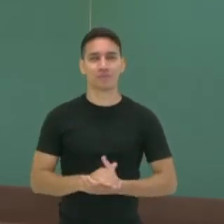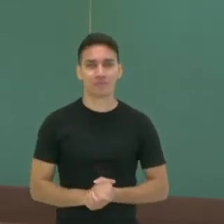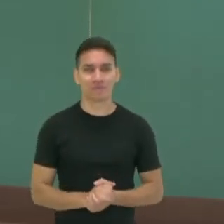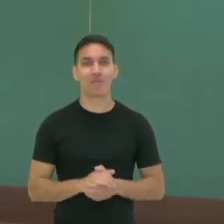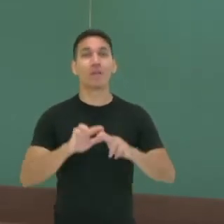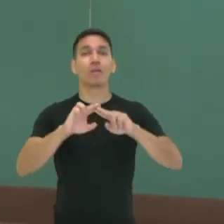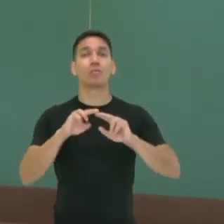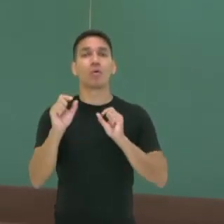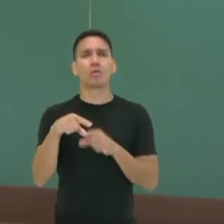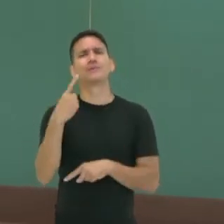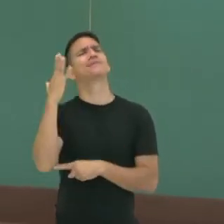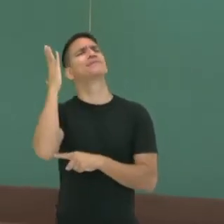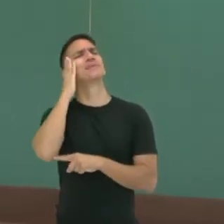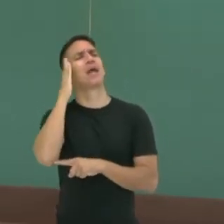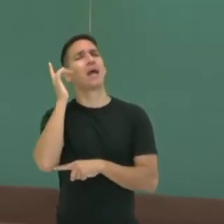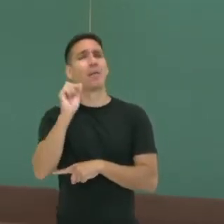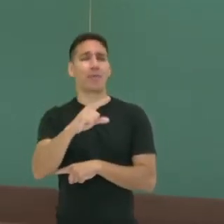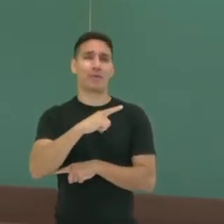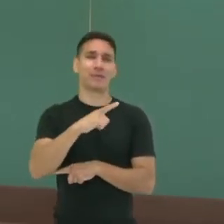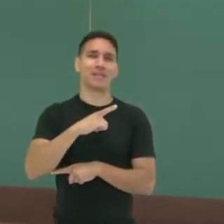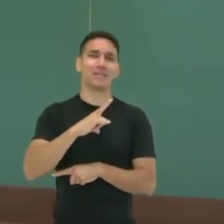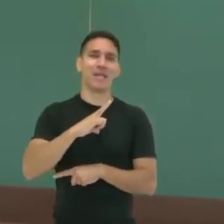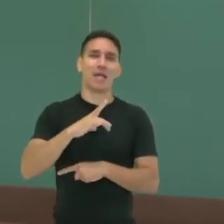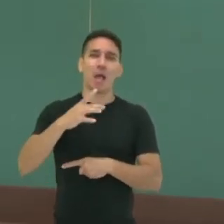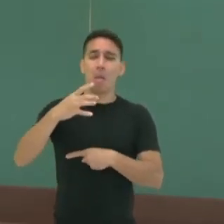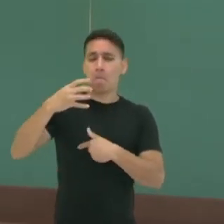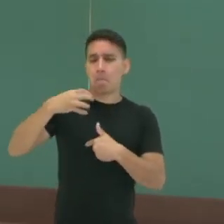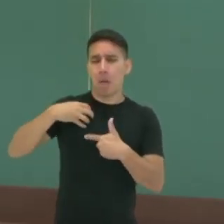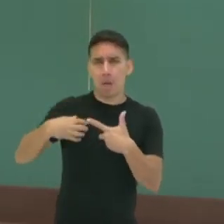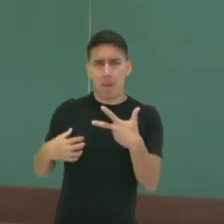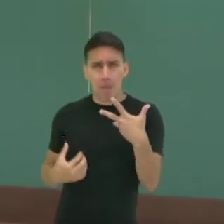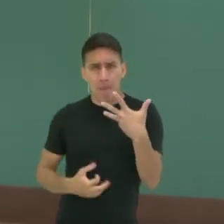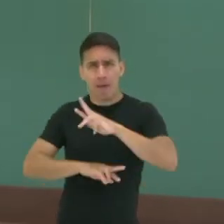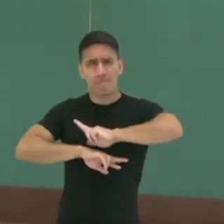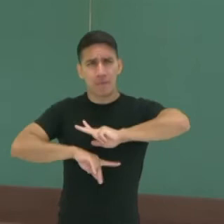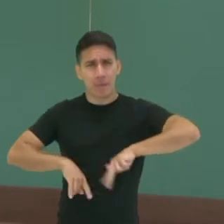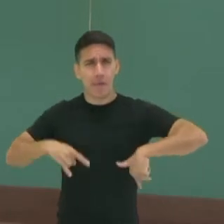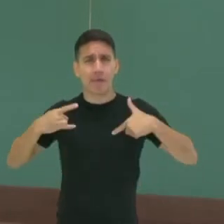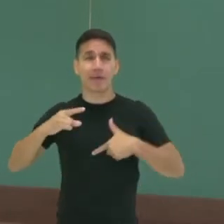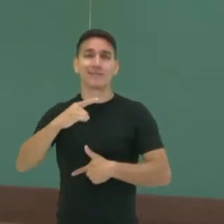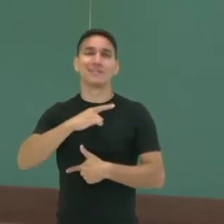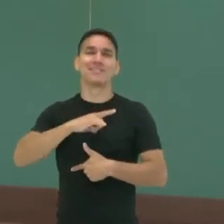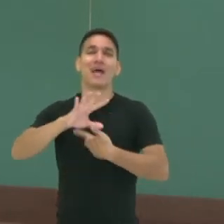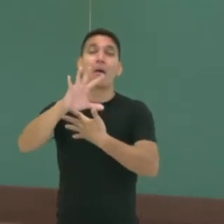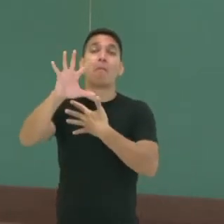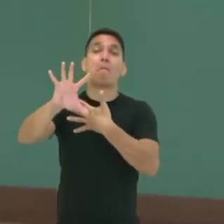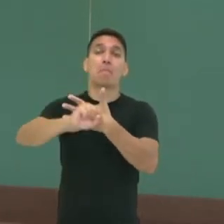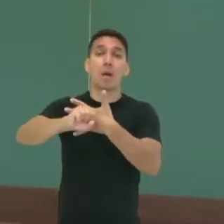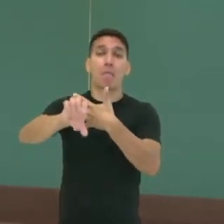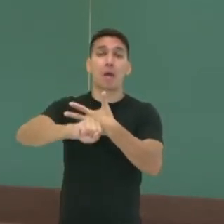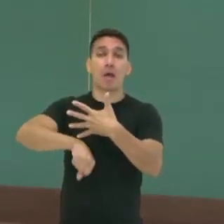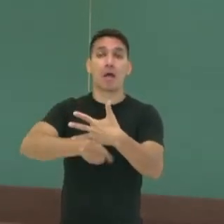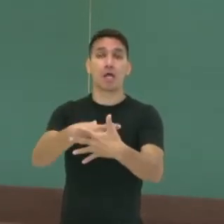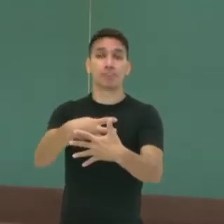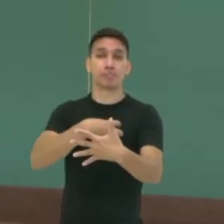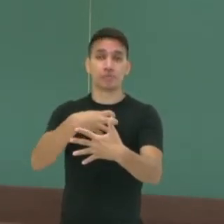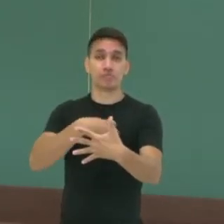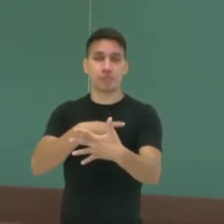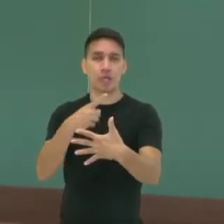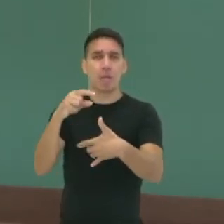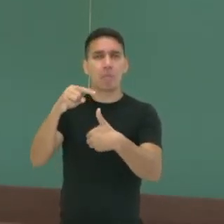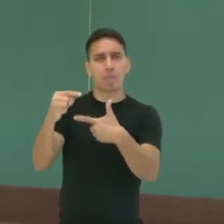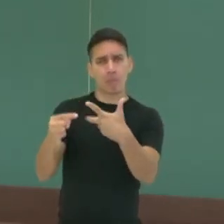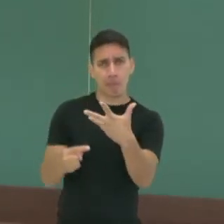Então nós sabemos que os órgãos têm um papel muito importante. Os órgãos dos sentidos são receptores de